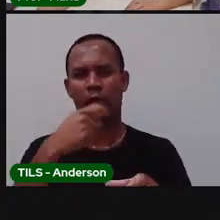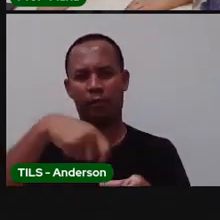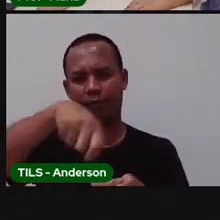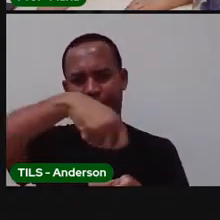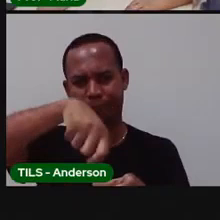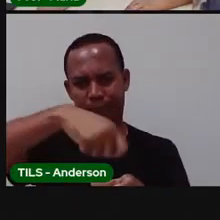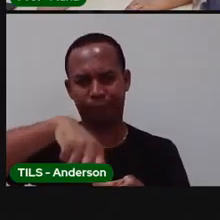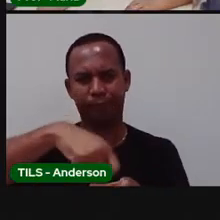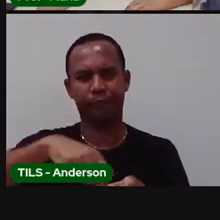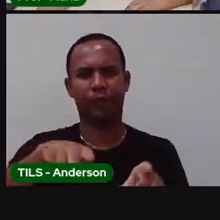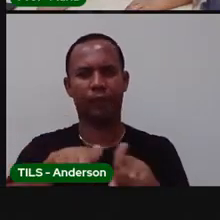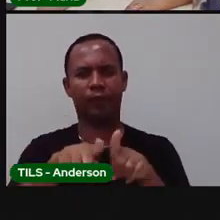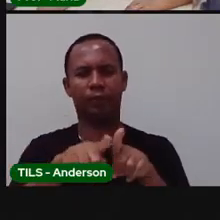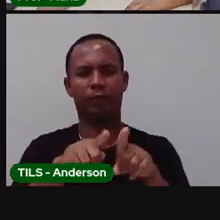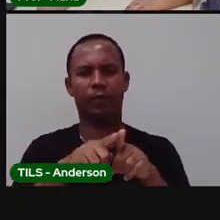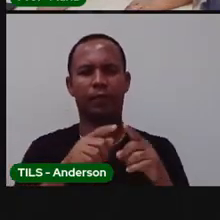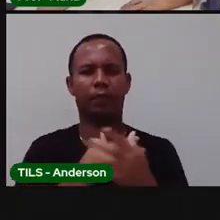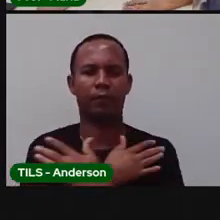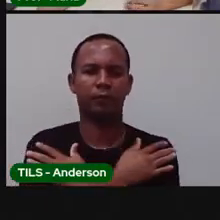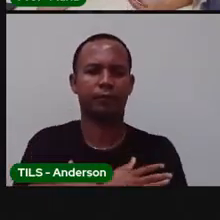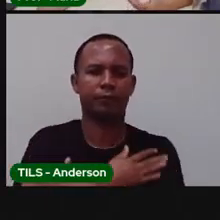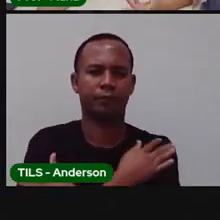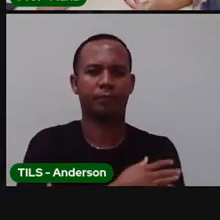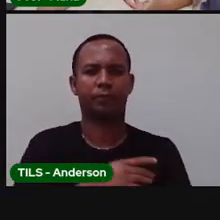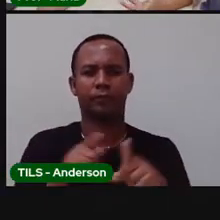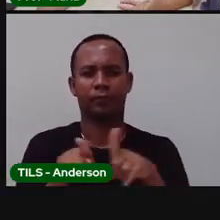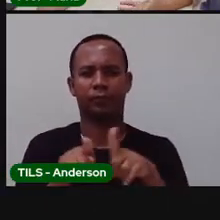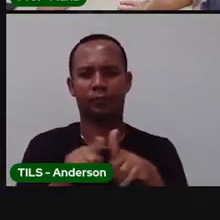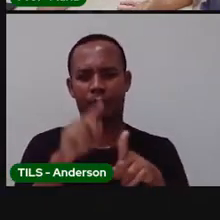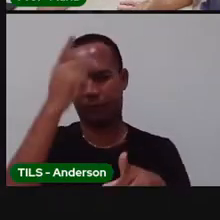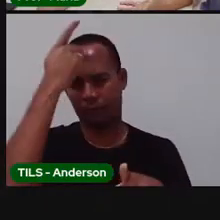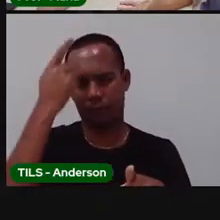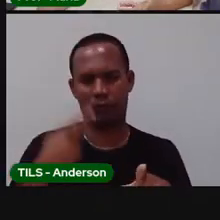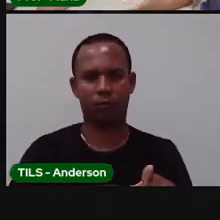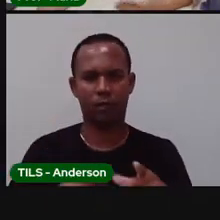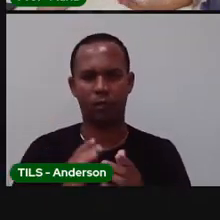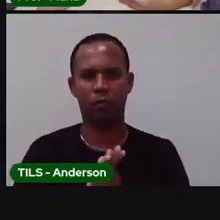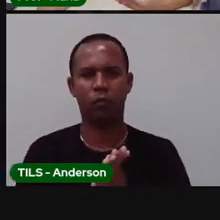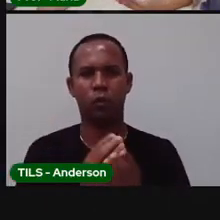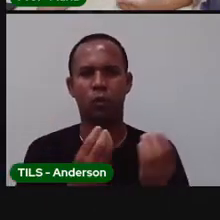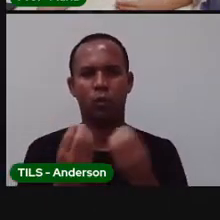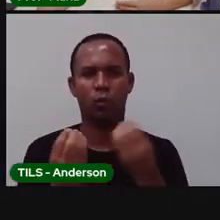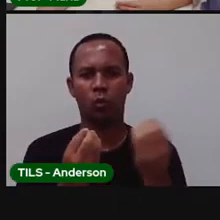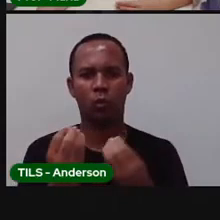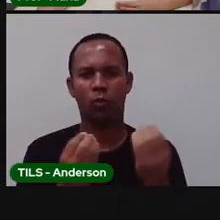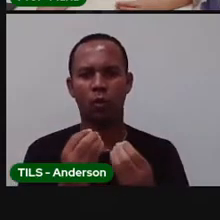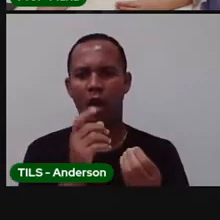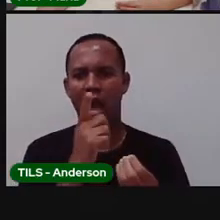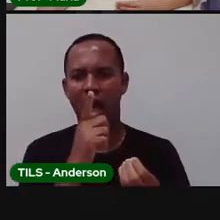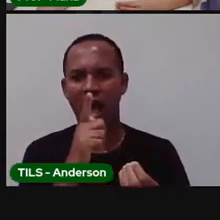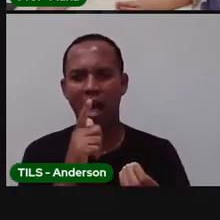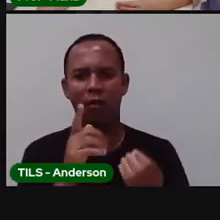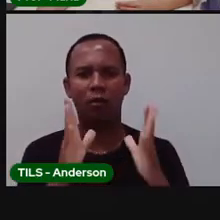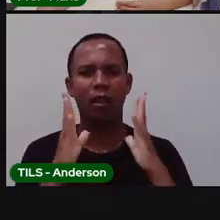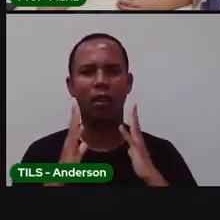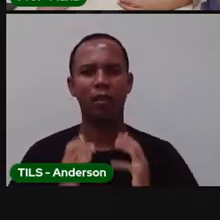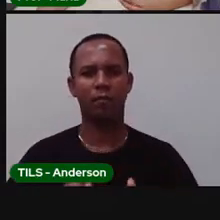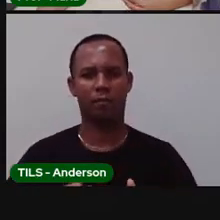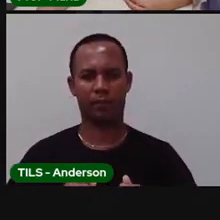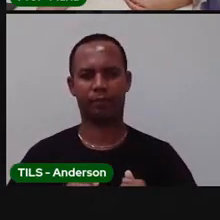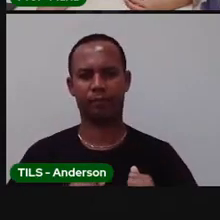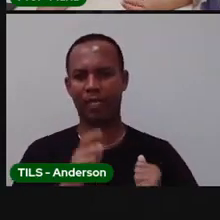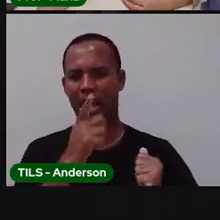e também na higiene pessoal vamos ver como a água dos rios ela é tratada a água é